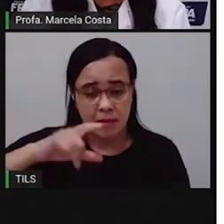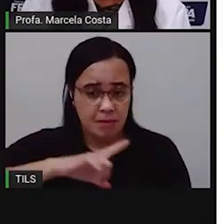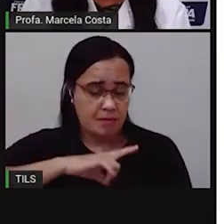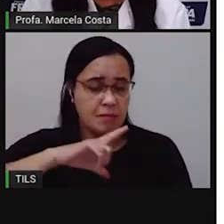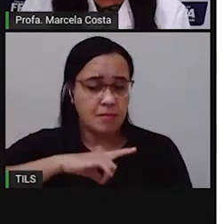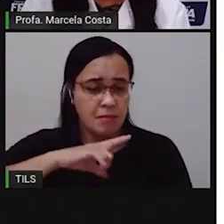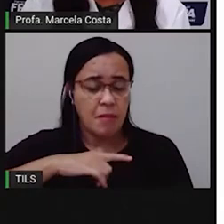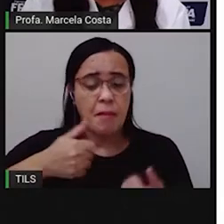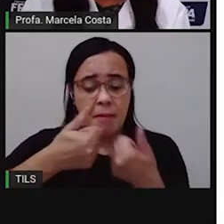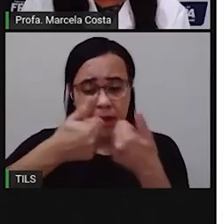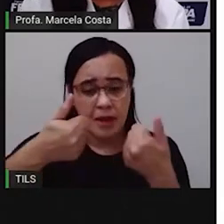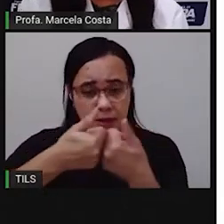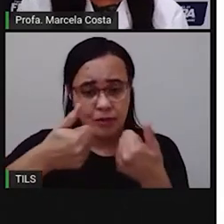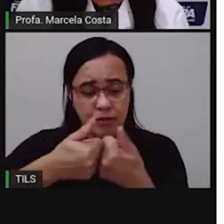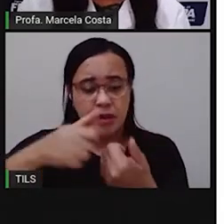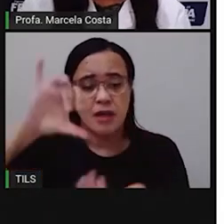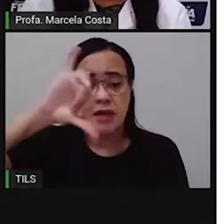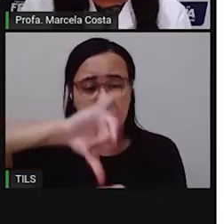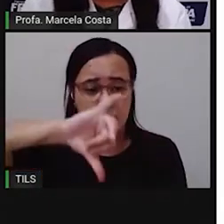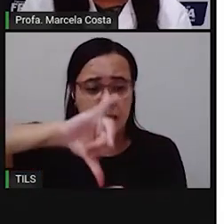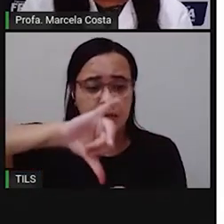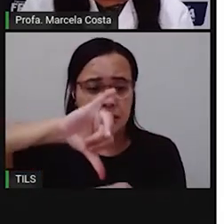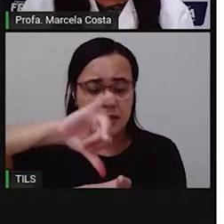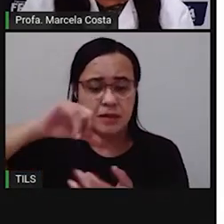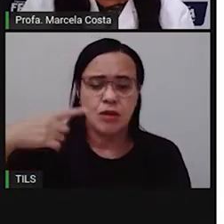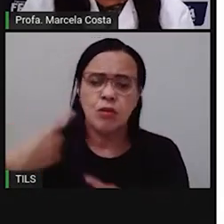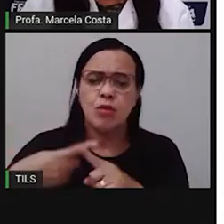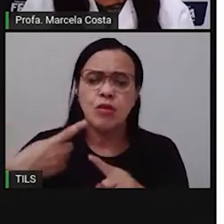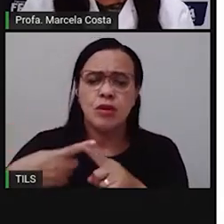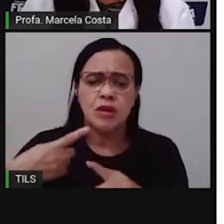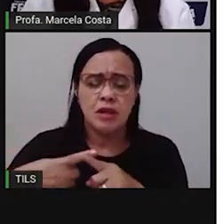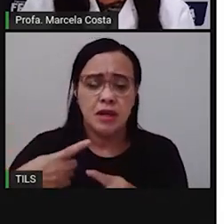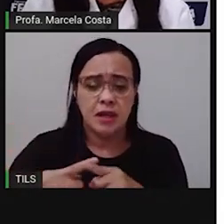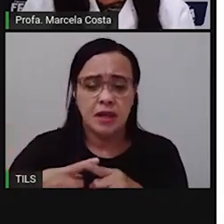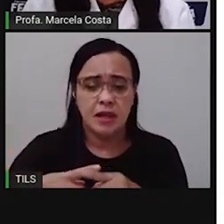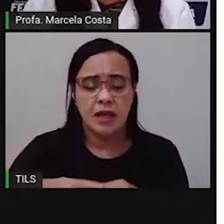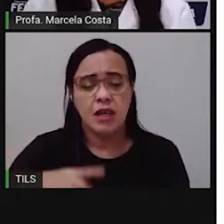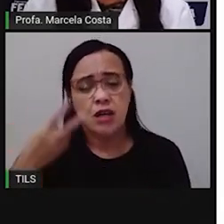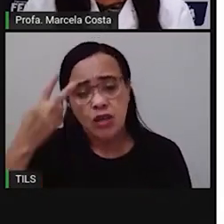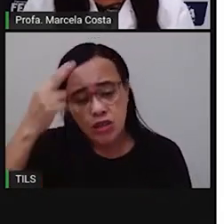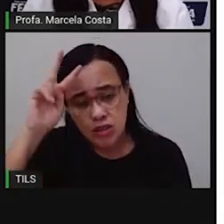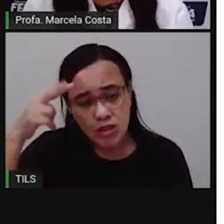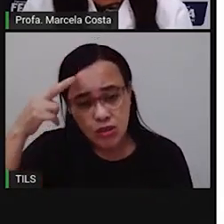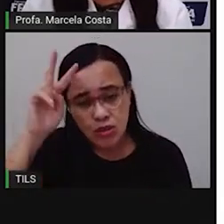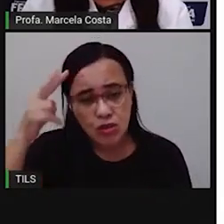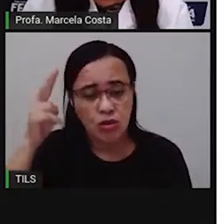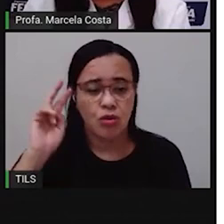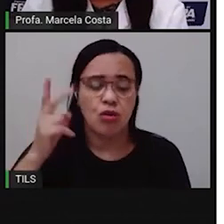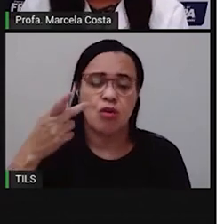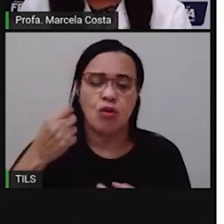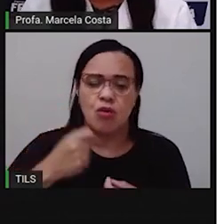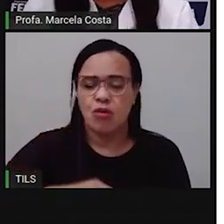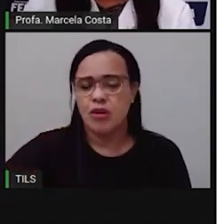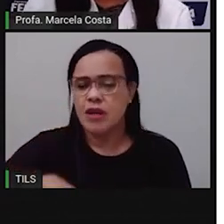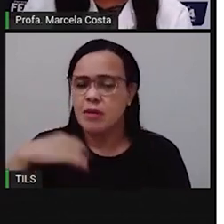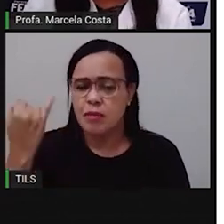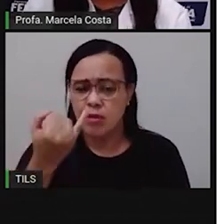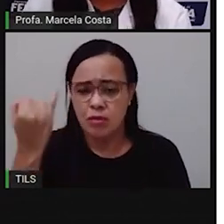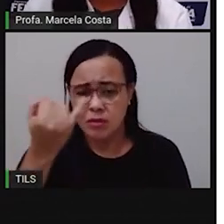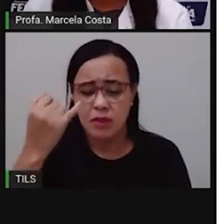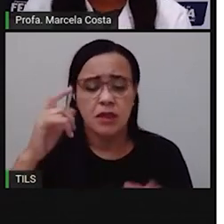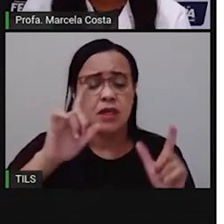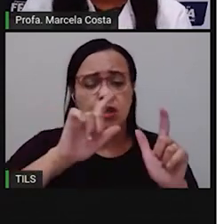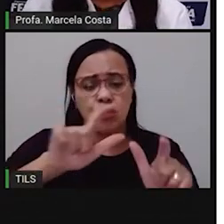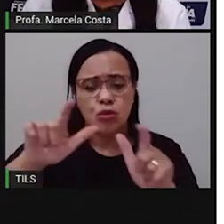Então, a nossa cidade, ela traz uma história, ela tem diversos pontos turísticos, pontos